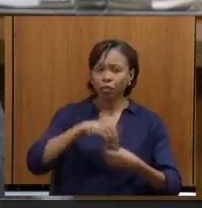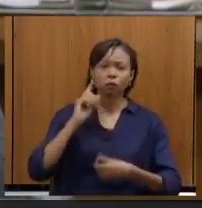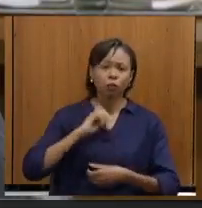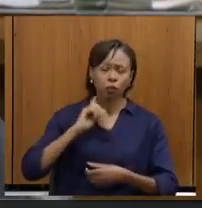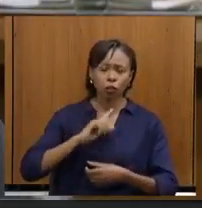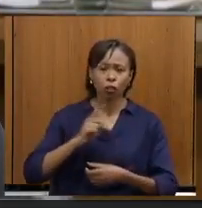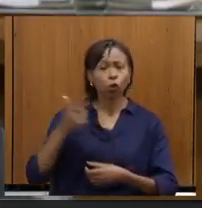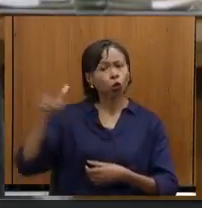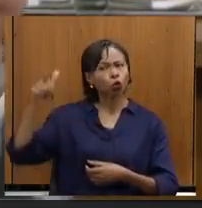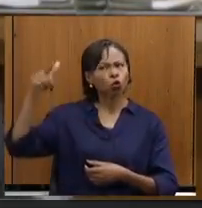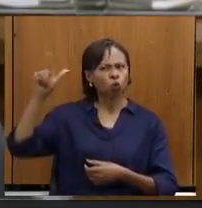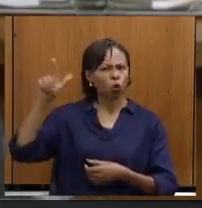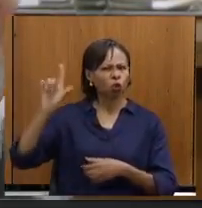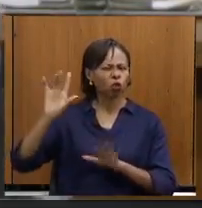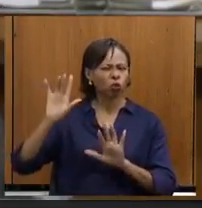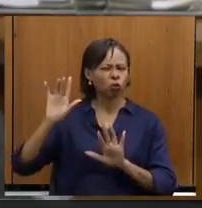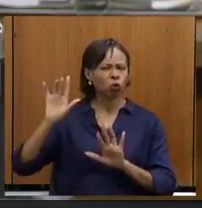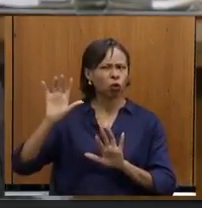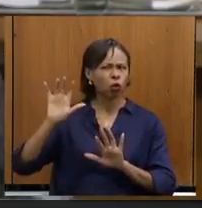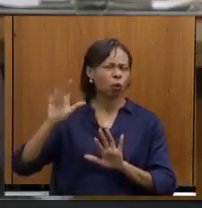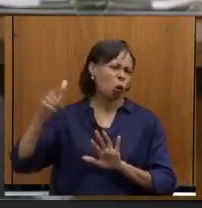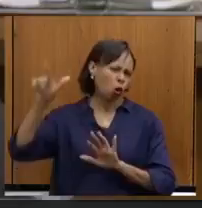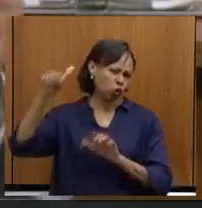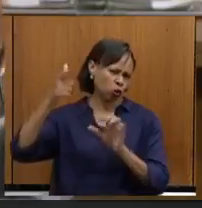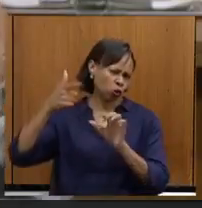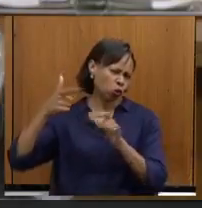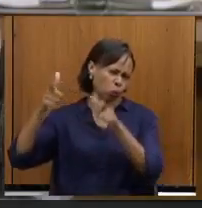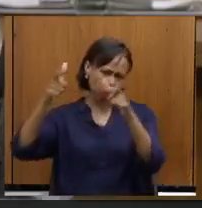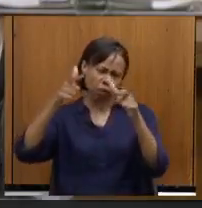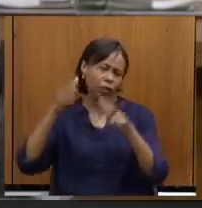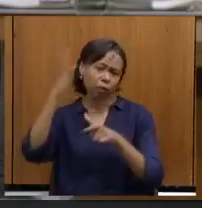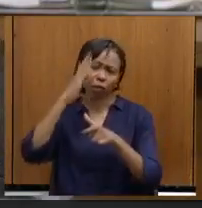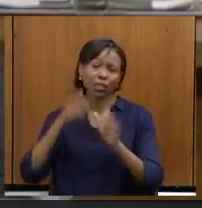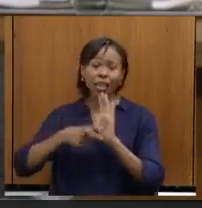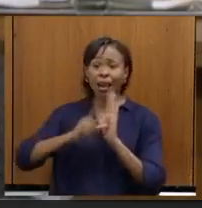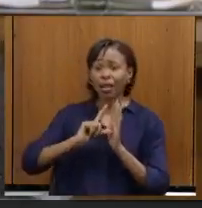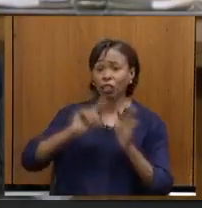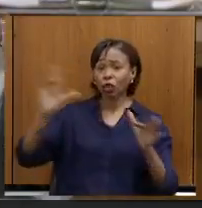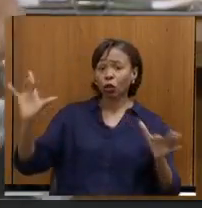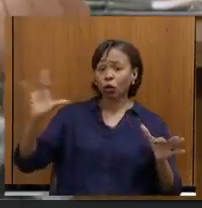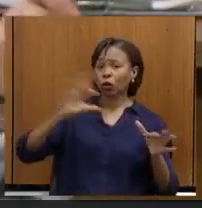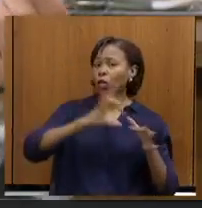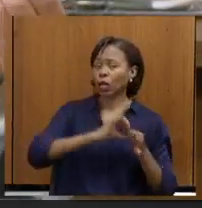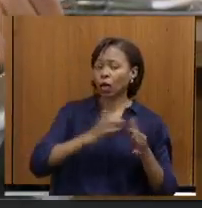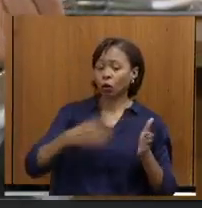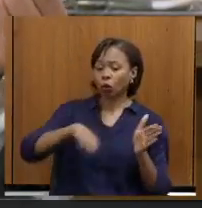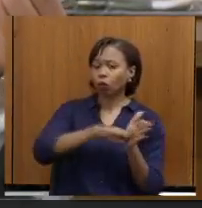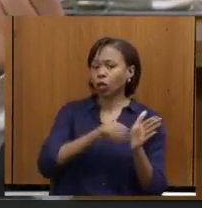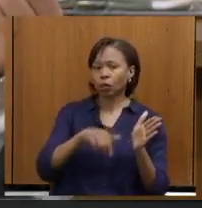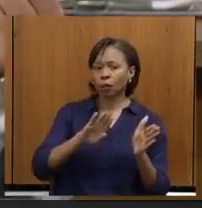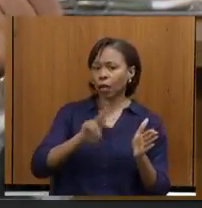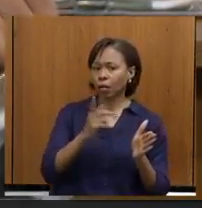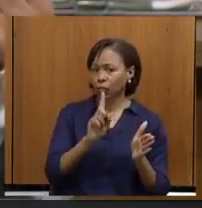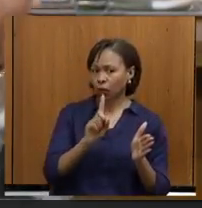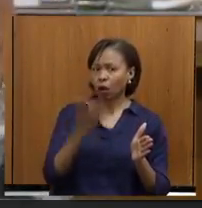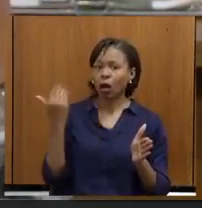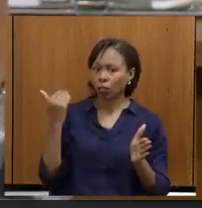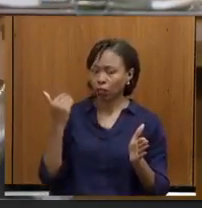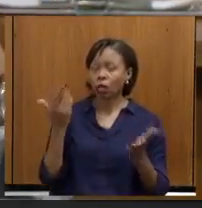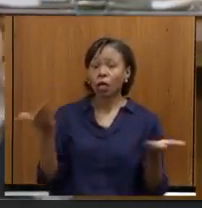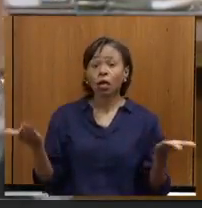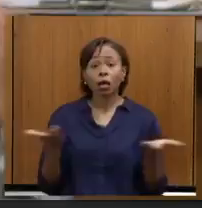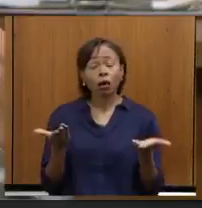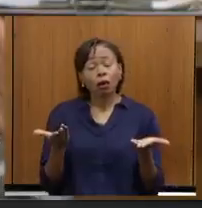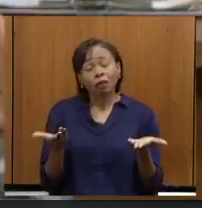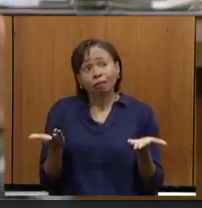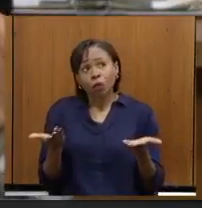para ligar destinos no Brasil, onde não tinham conexão com Belo Horizonte. No entanto, o aeroporto, como o senhor